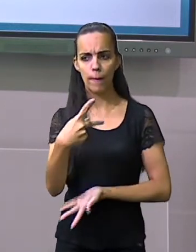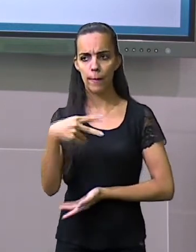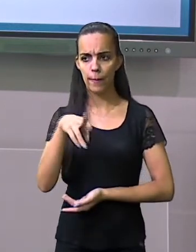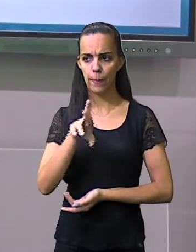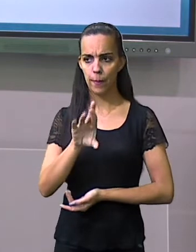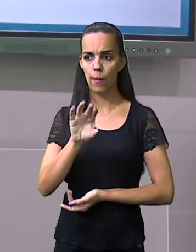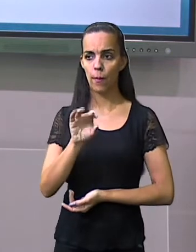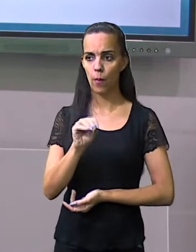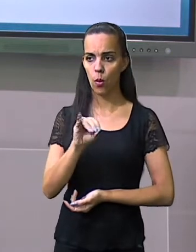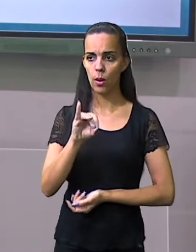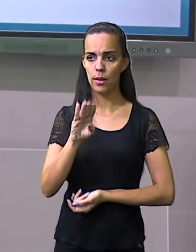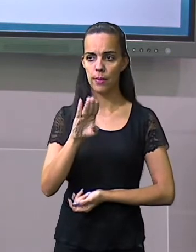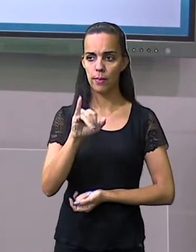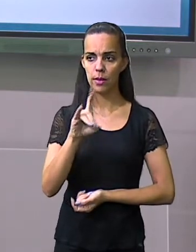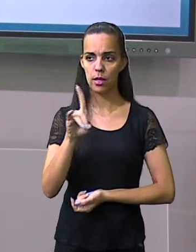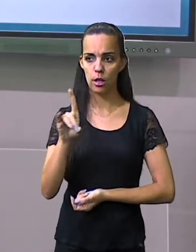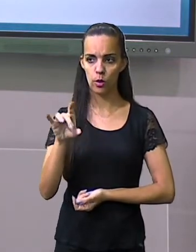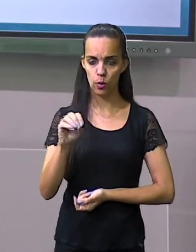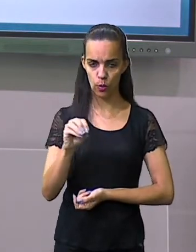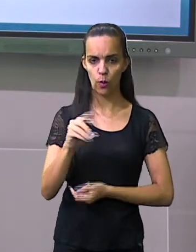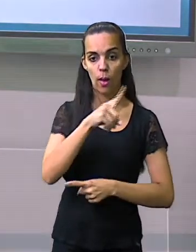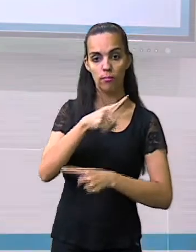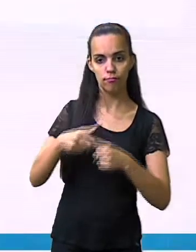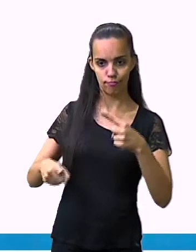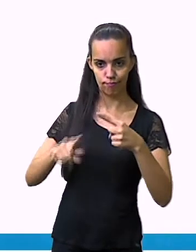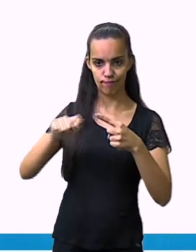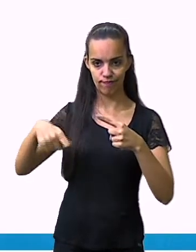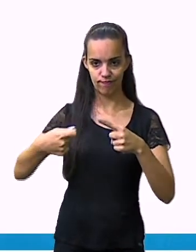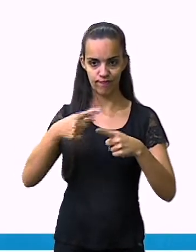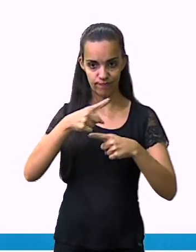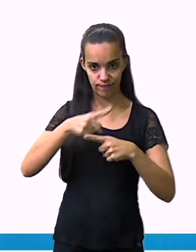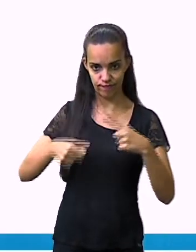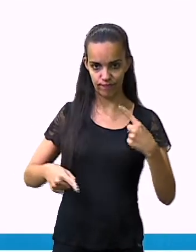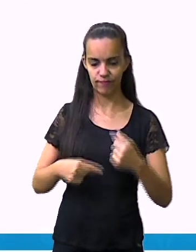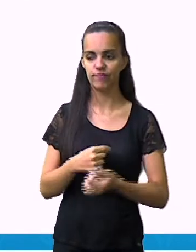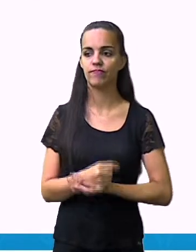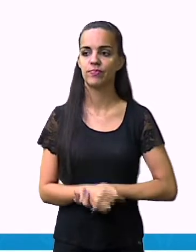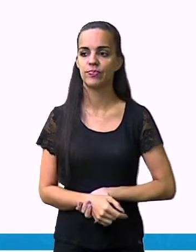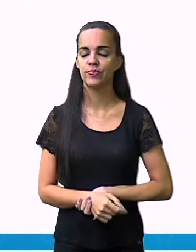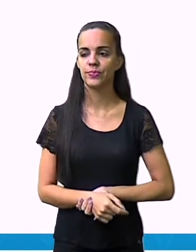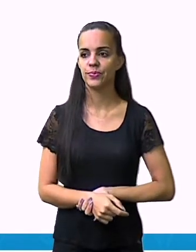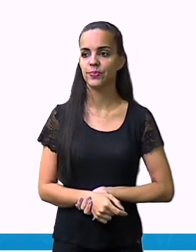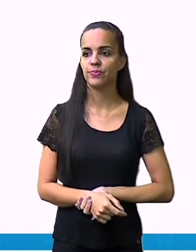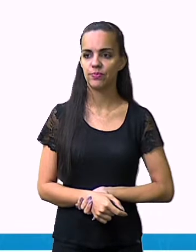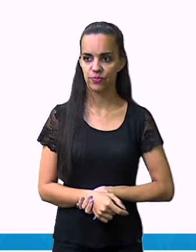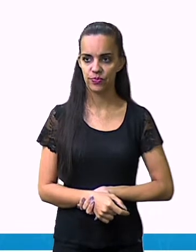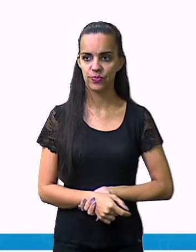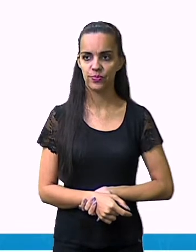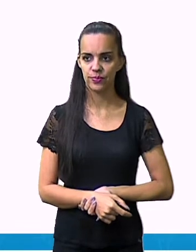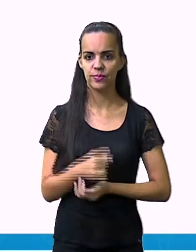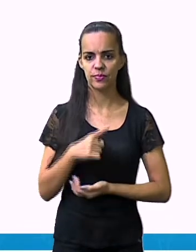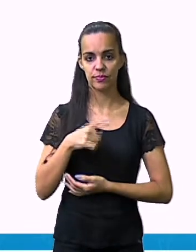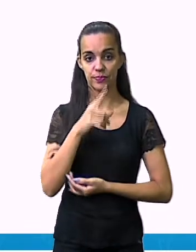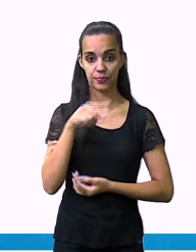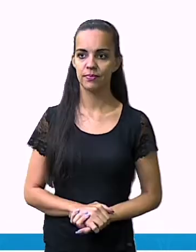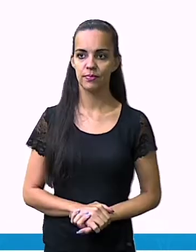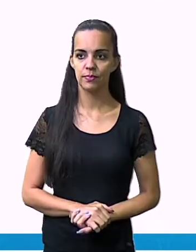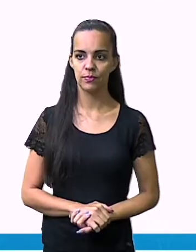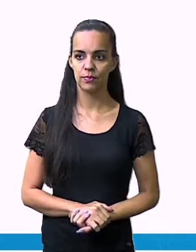Proibido o trânsito de bicicleta. É essa aqui a nossa frase, o significado correto.